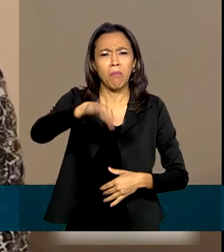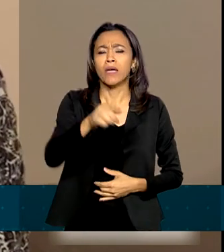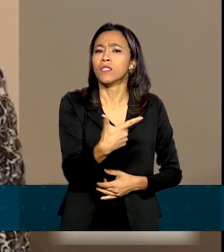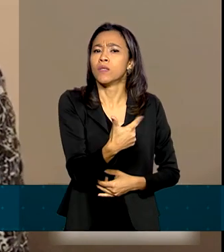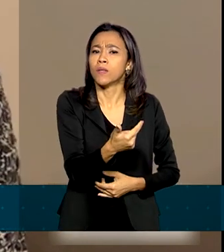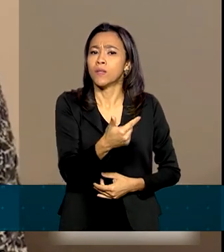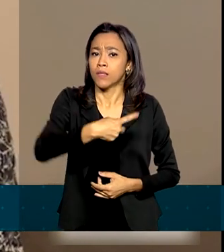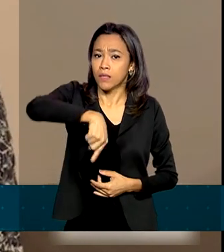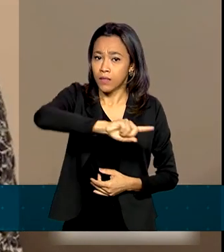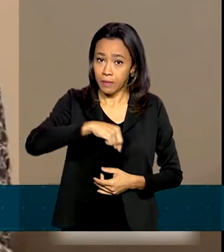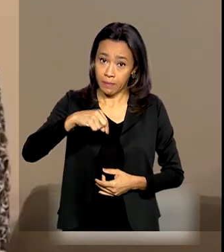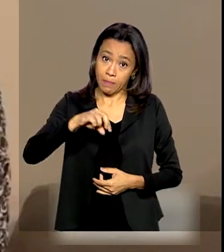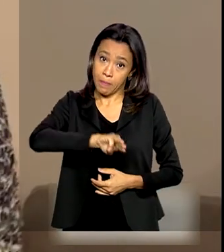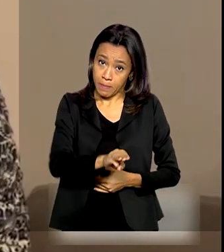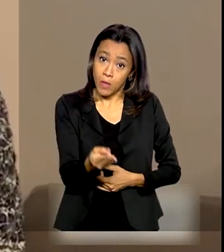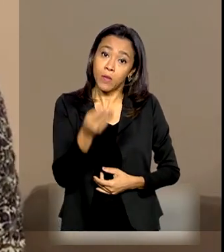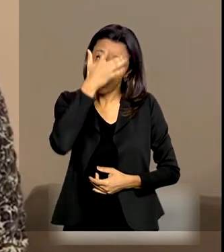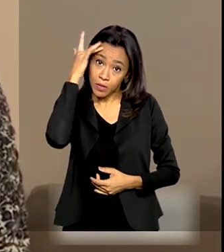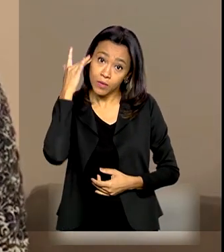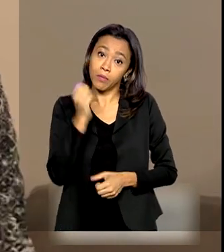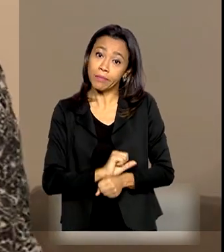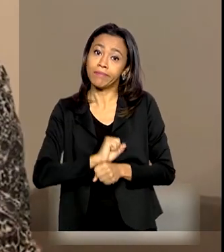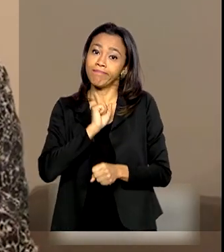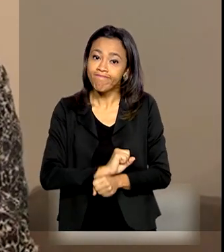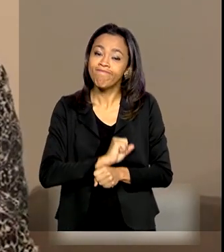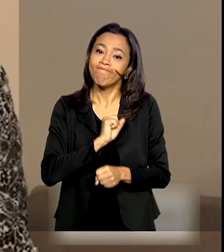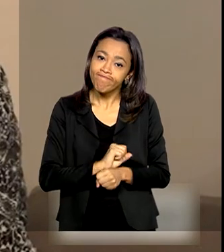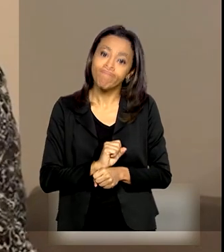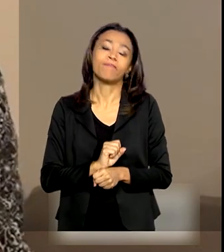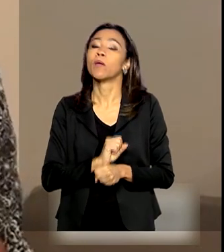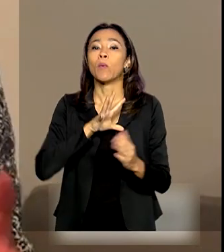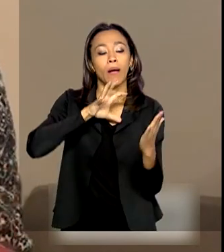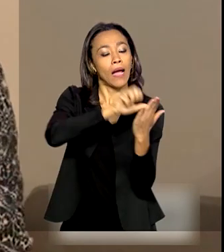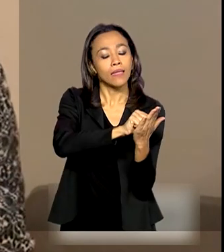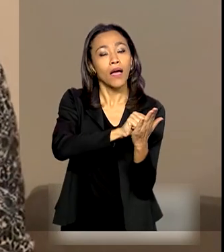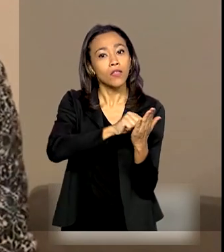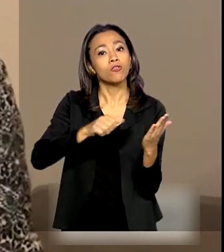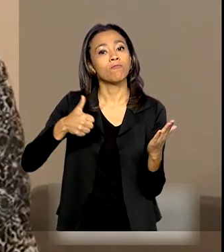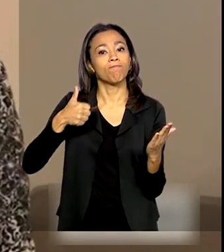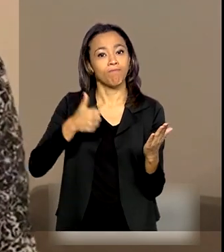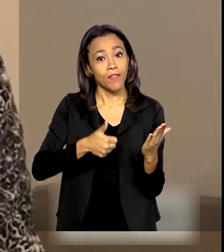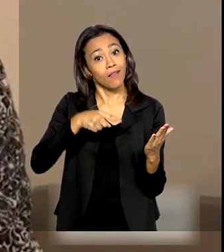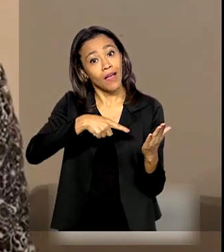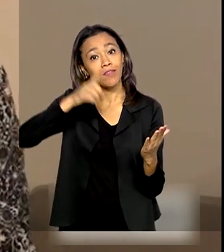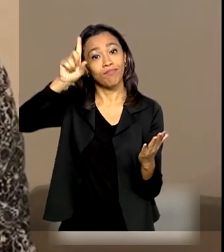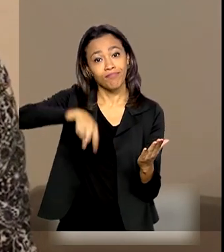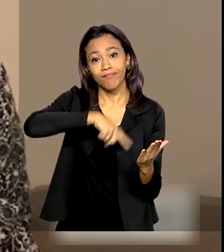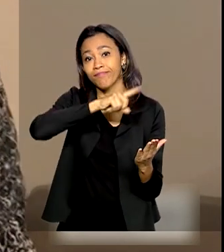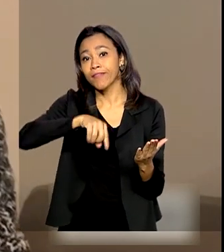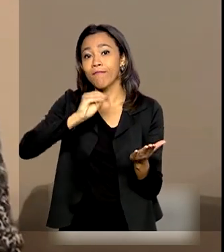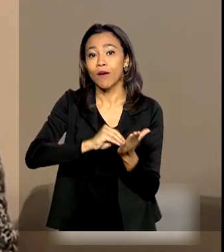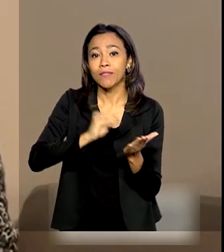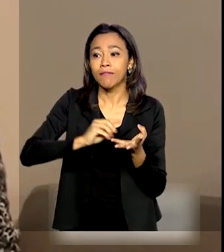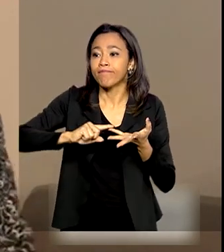de pessoas estão nessa situação. Tiveram o cadastro classificado como inconclusivo